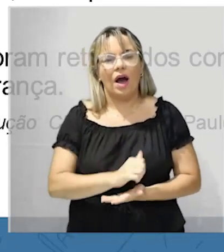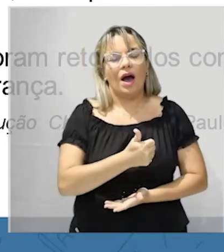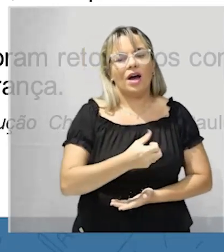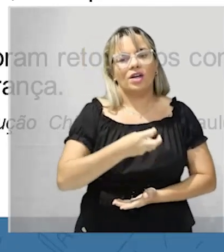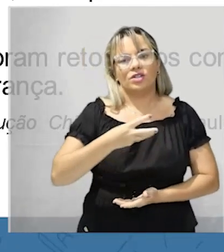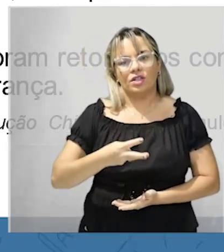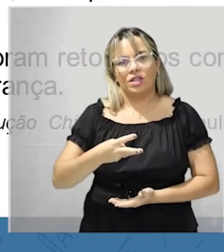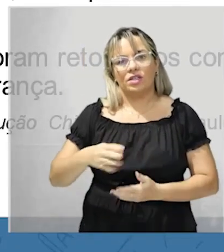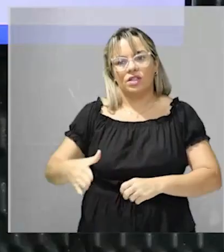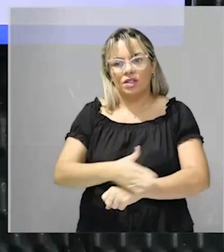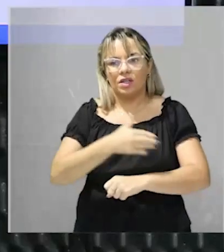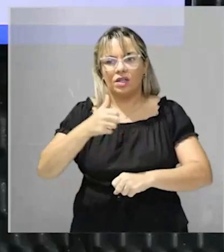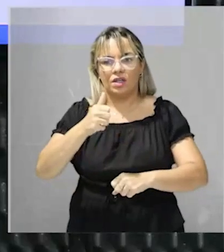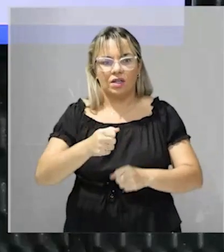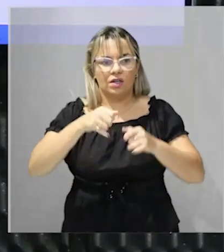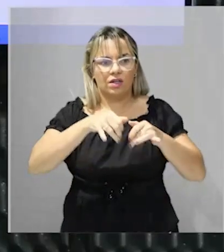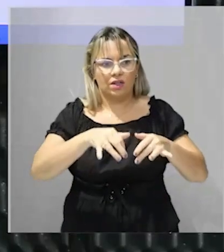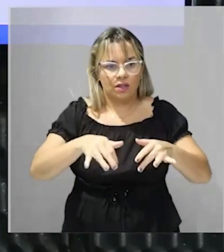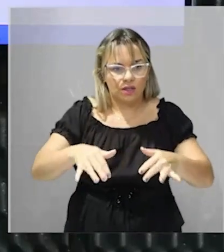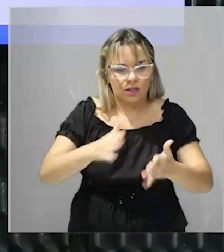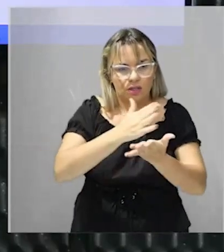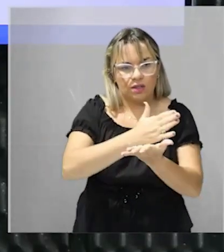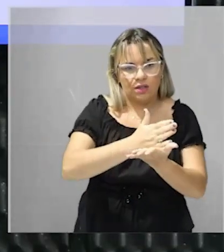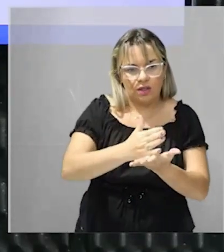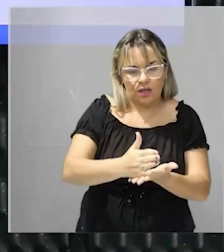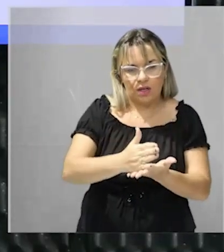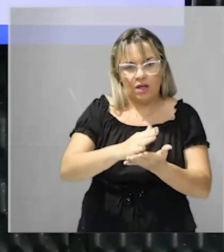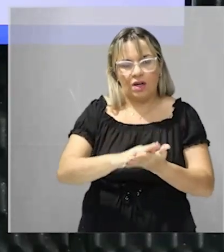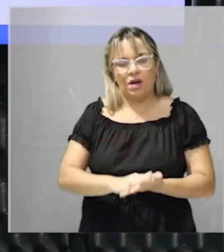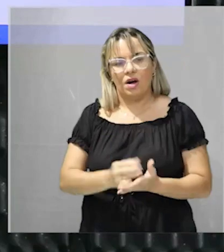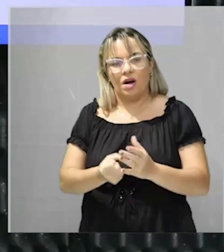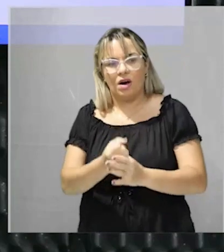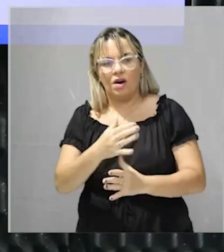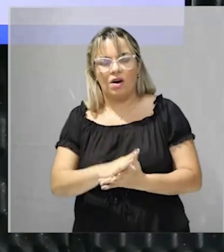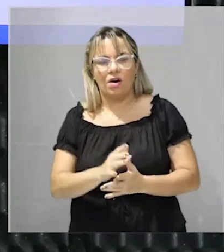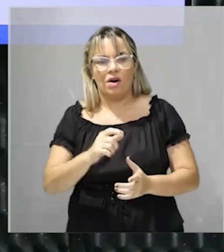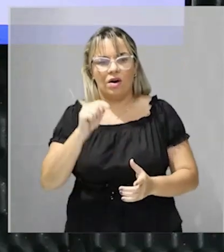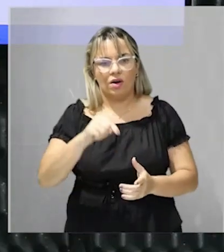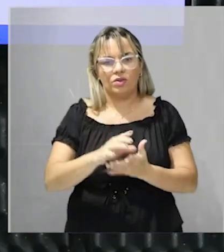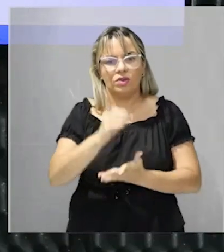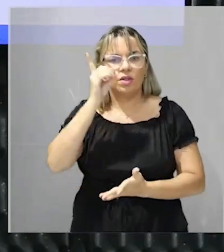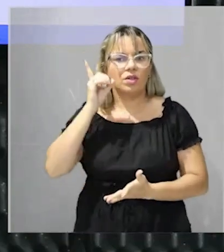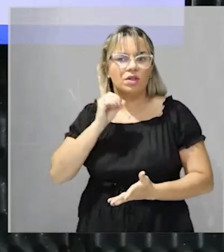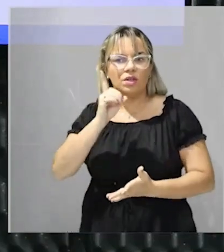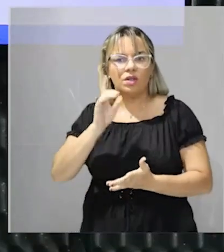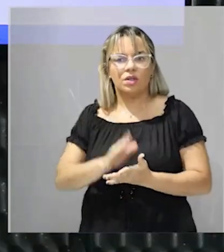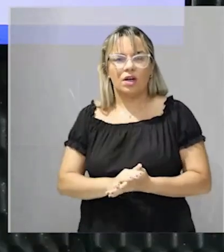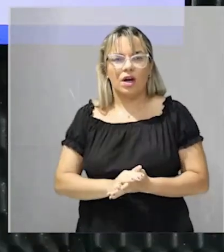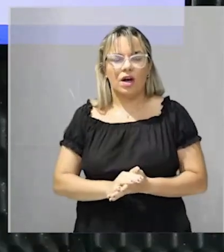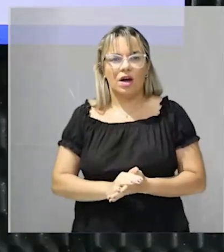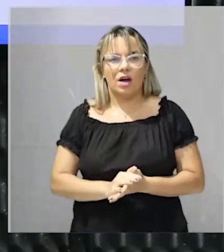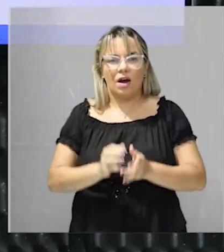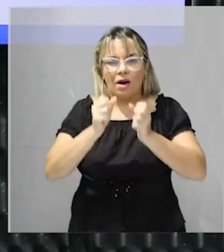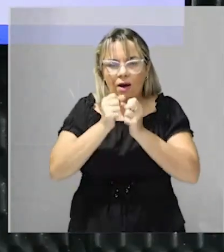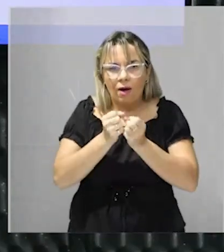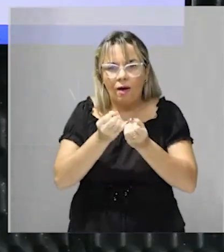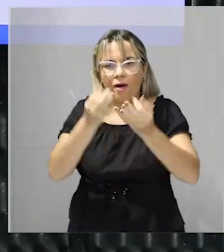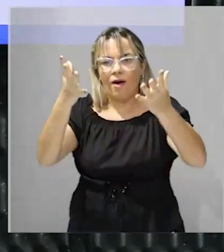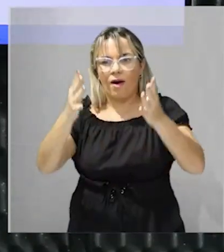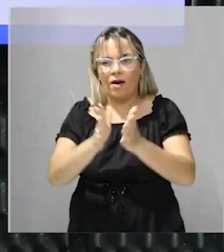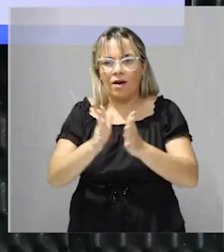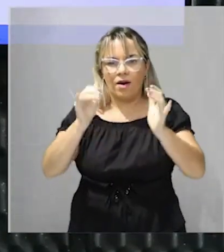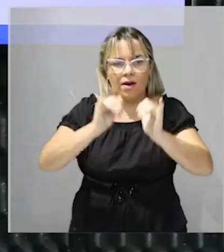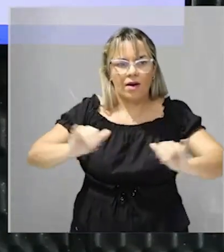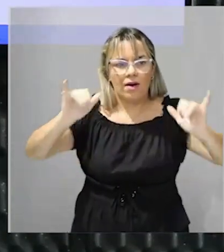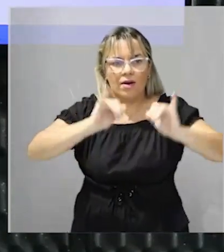inicialmente a constituir os Estados Unidos e a América declararam sua independência e justificaram a ruptura do pacto colonial